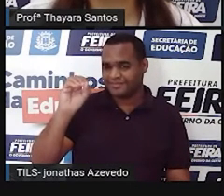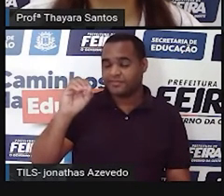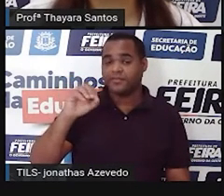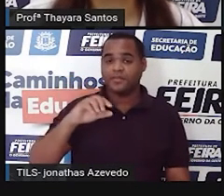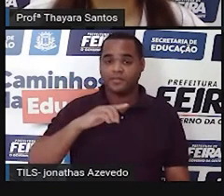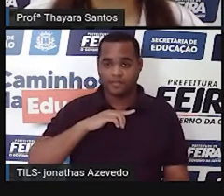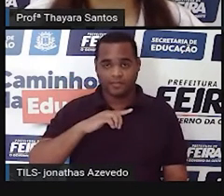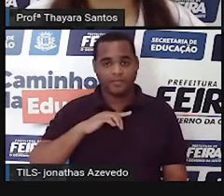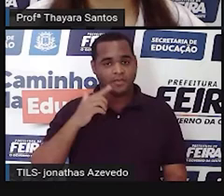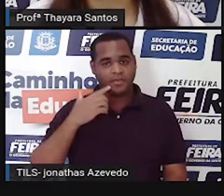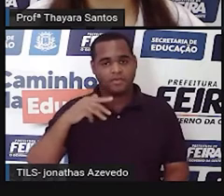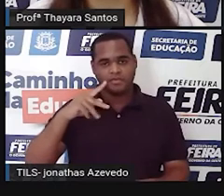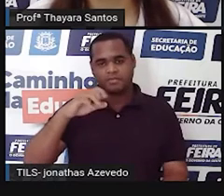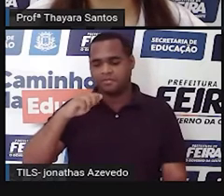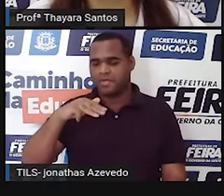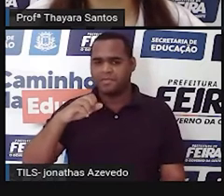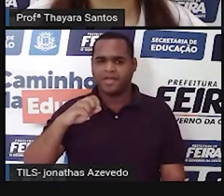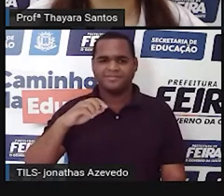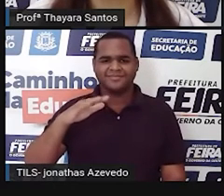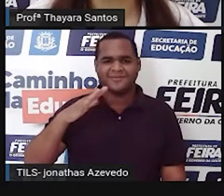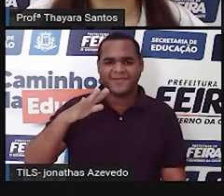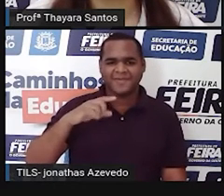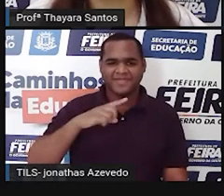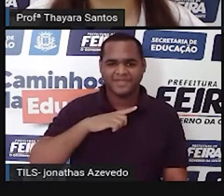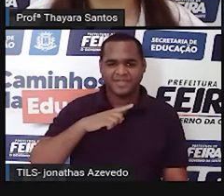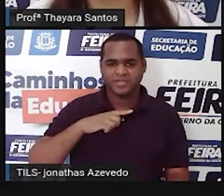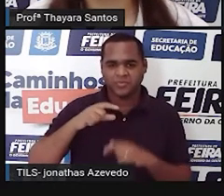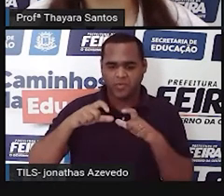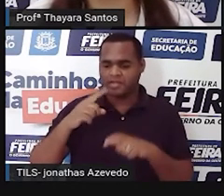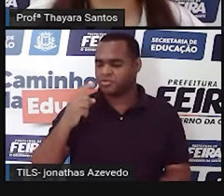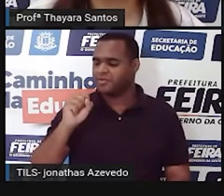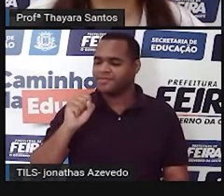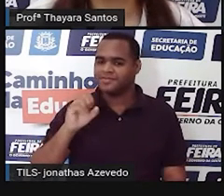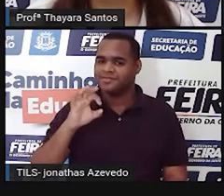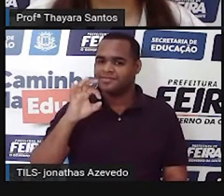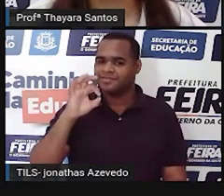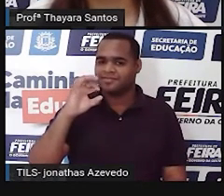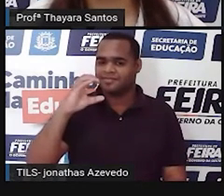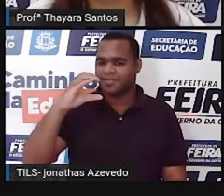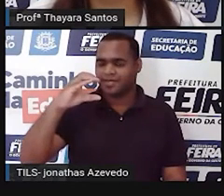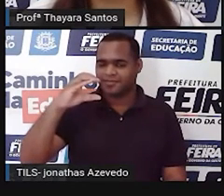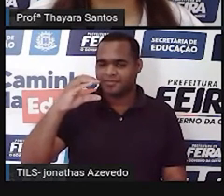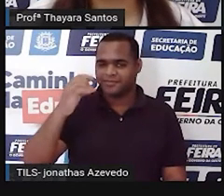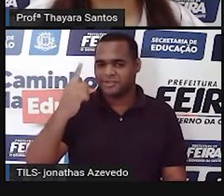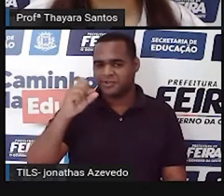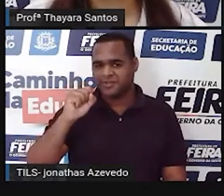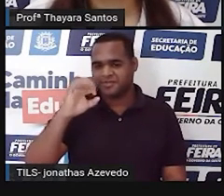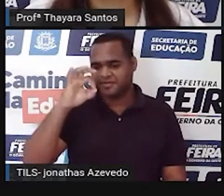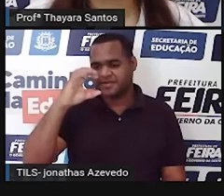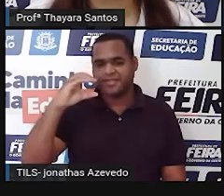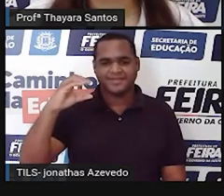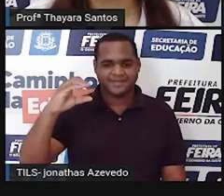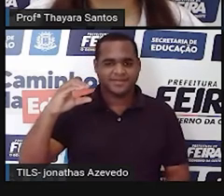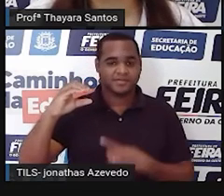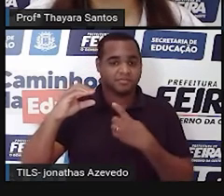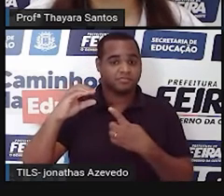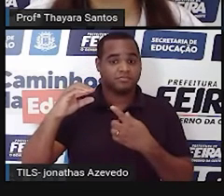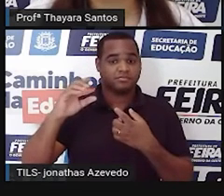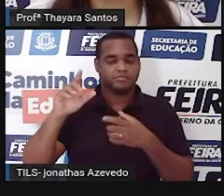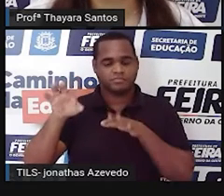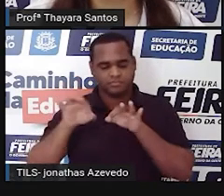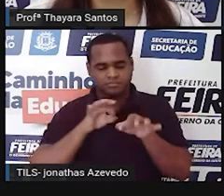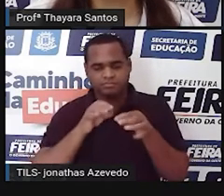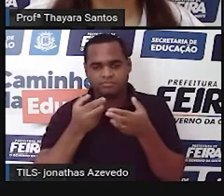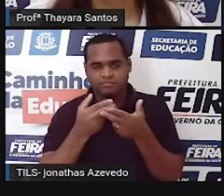o Pampa. A temperatura média lá do Pampa é de 18 graus, mais ou menos. e ele é formado